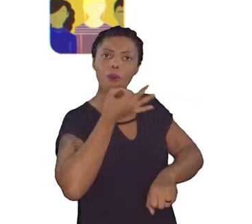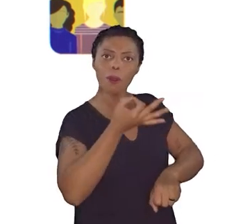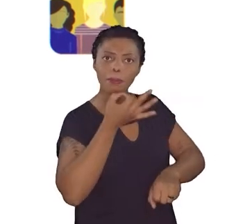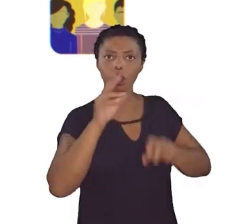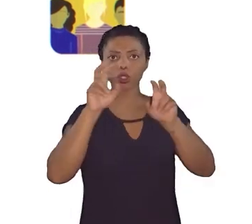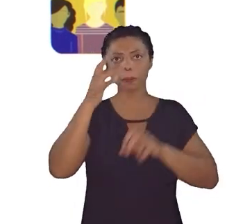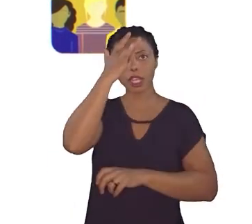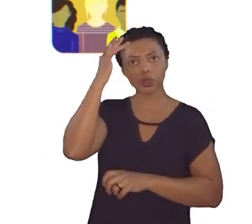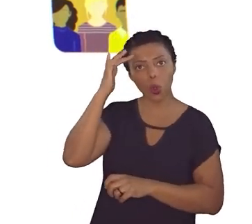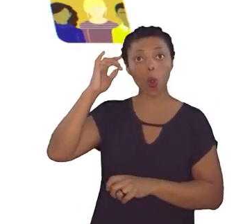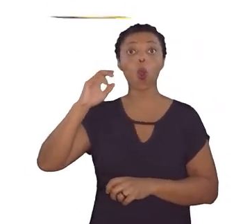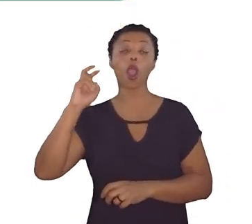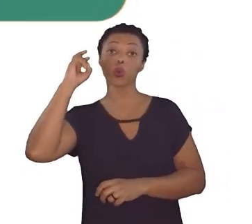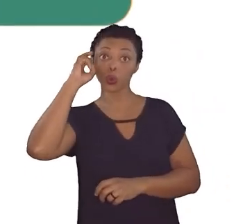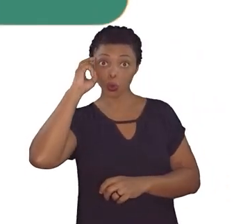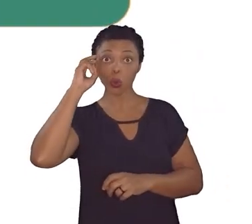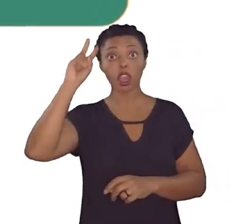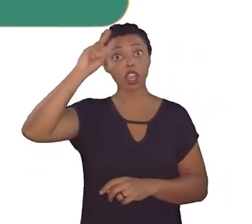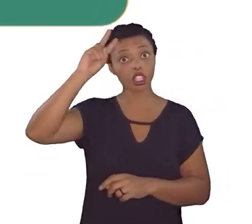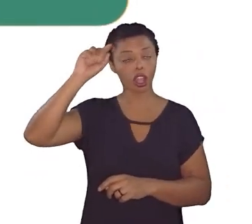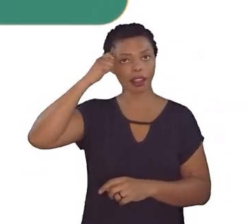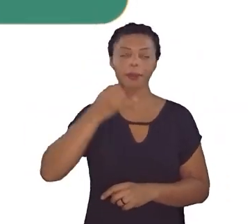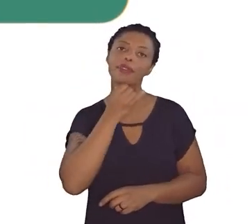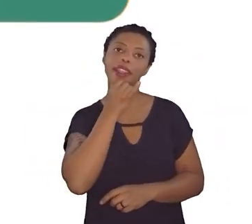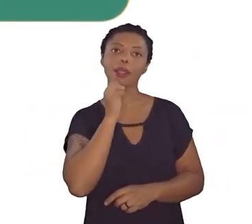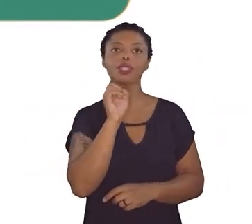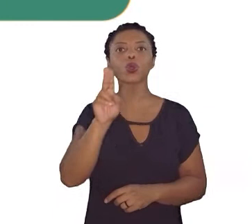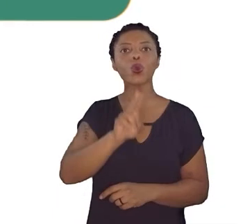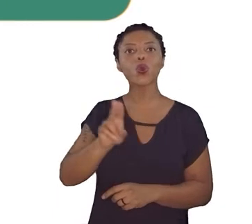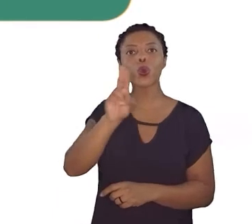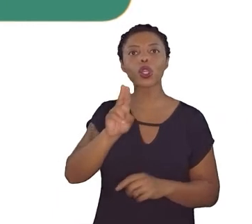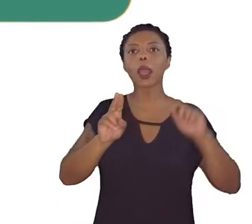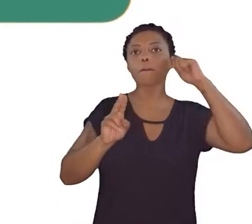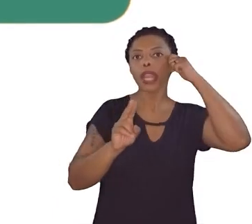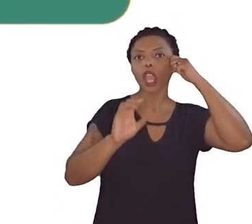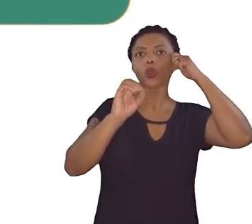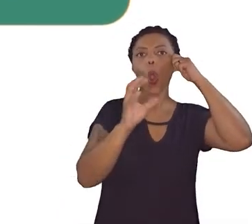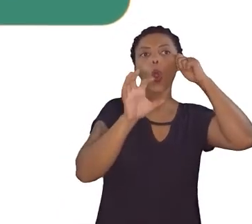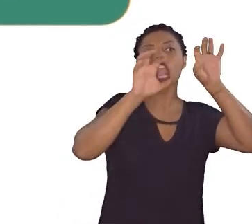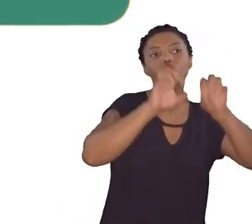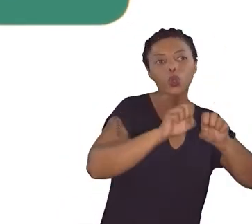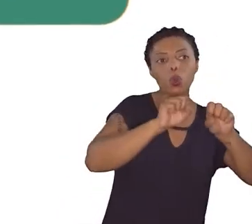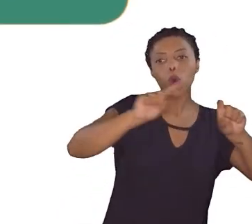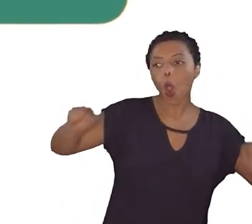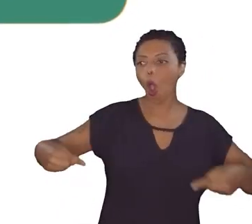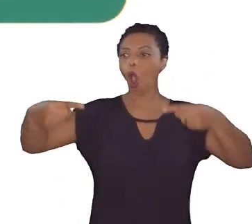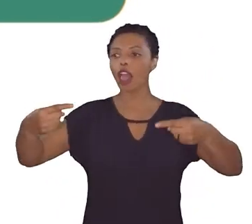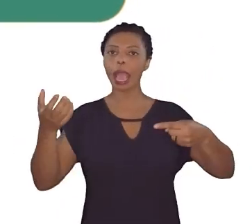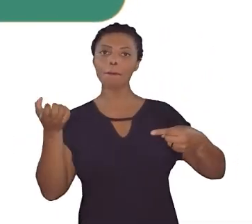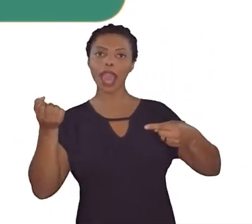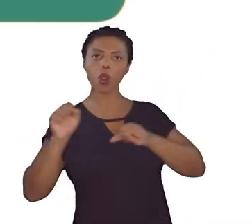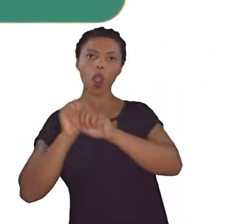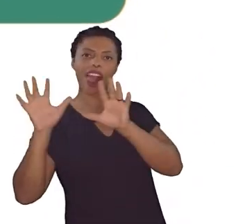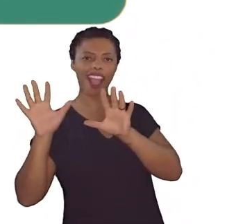histórias negras. Por exemplo, quando há uso do preto ou escuro versus branco ou claro, criando